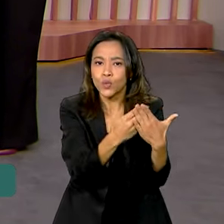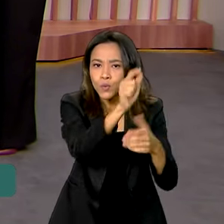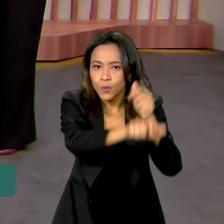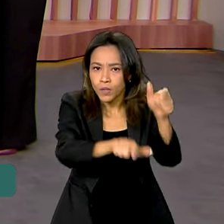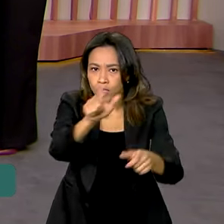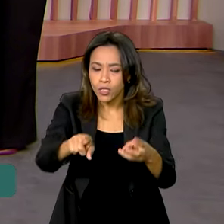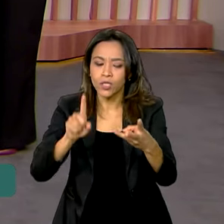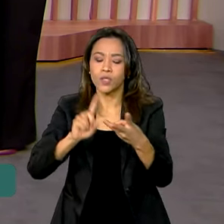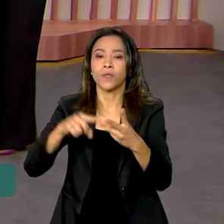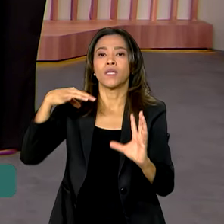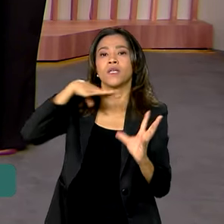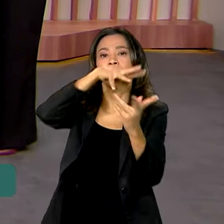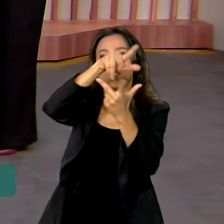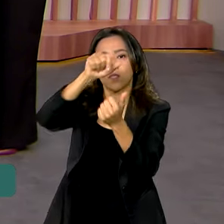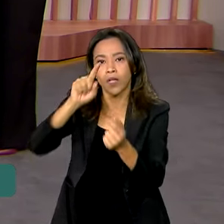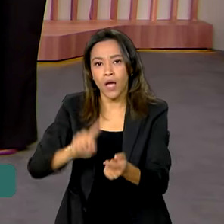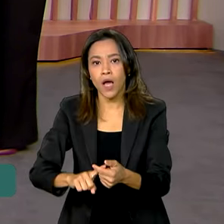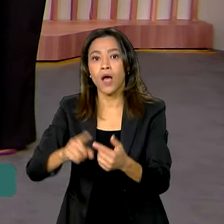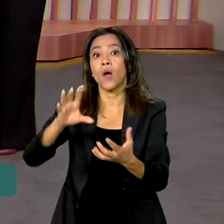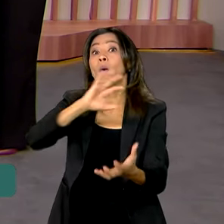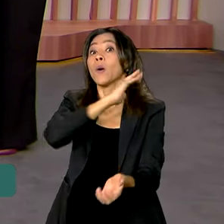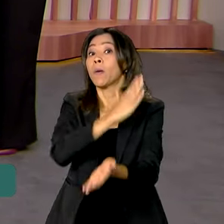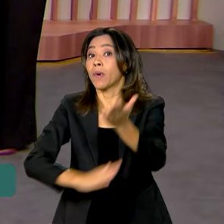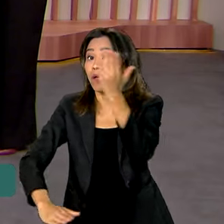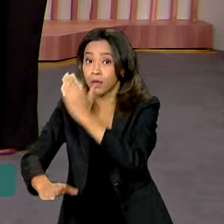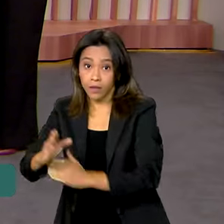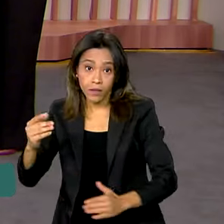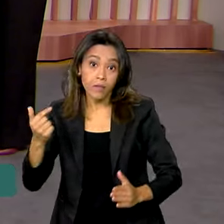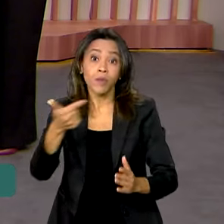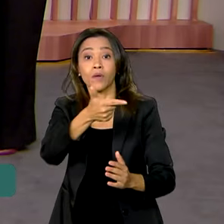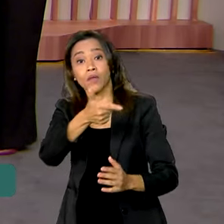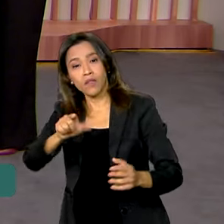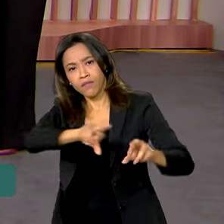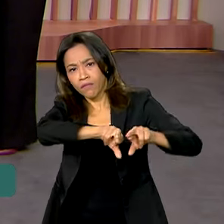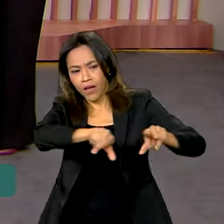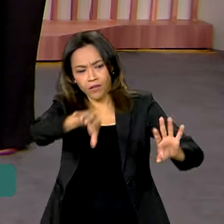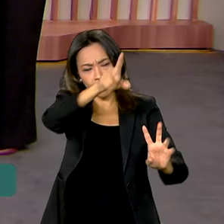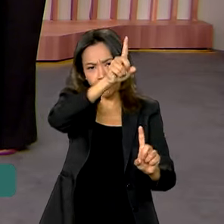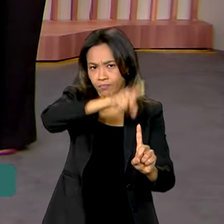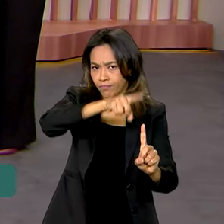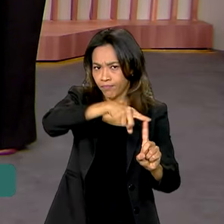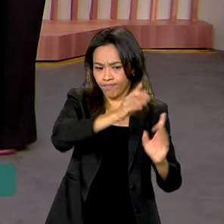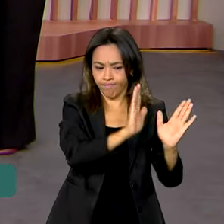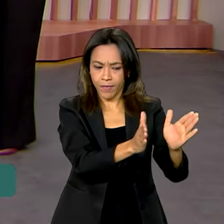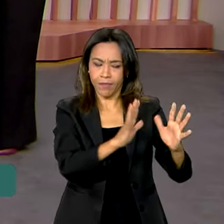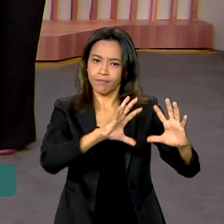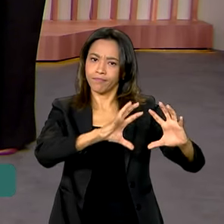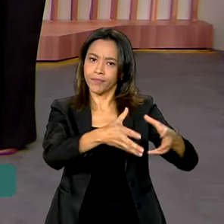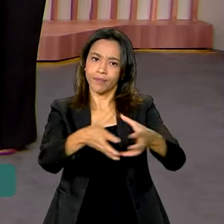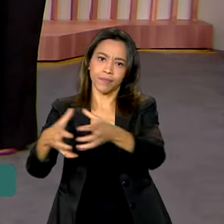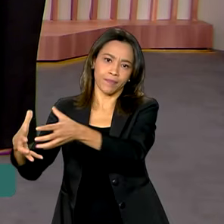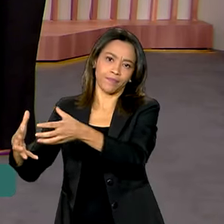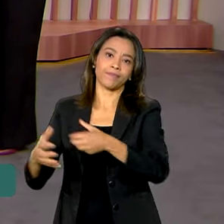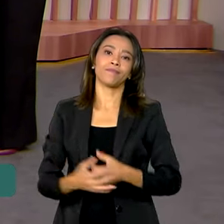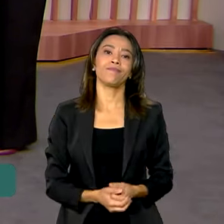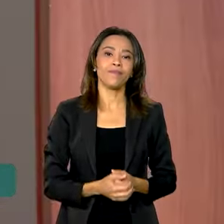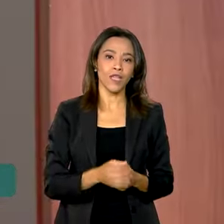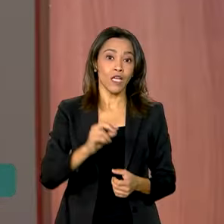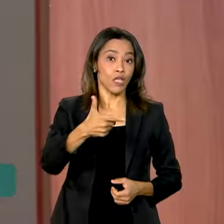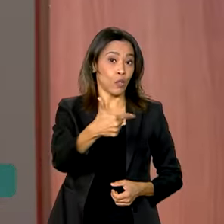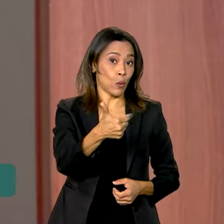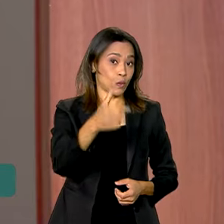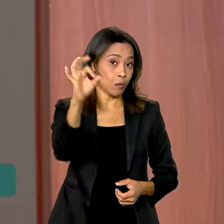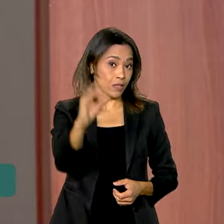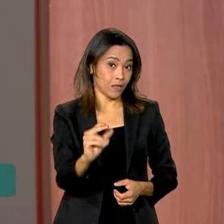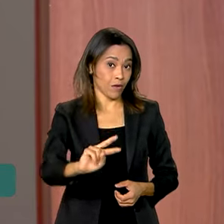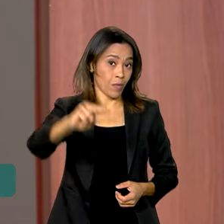nacional, olímpico, paralímpico e pódio. Então, todos eles vão receber esse ajuste médio aí de 12%. E é